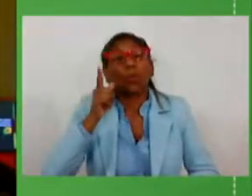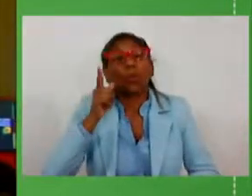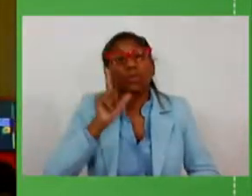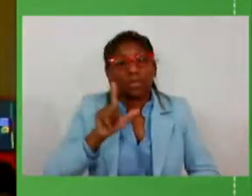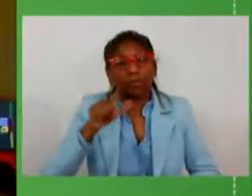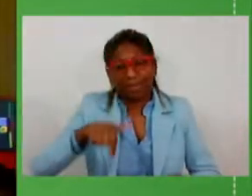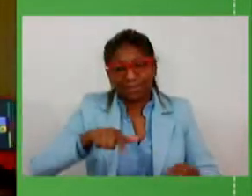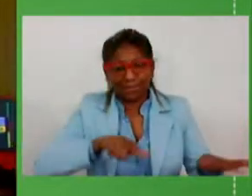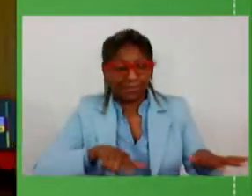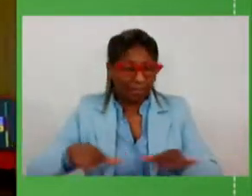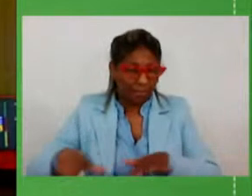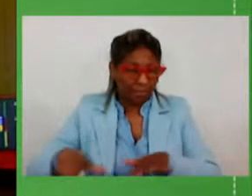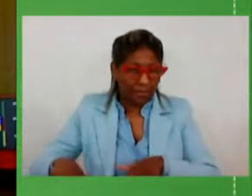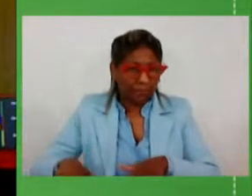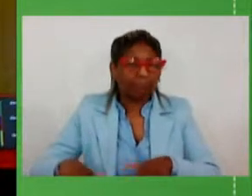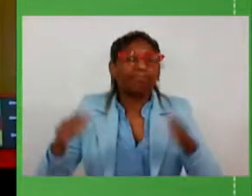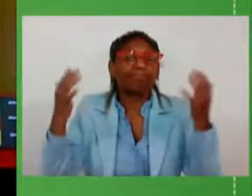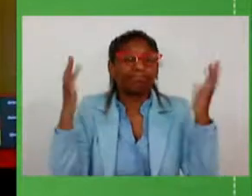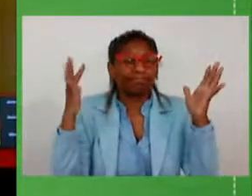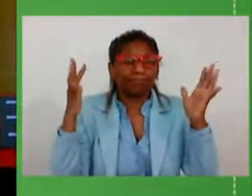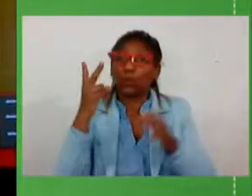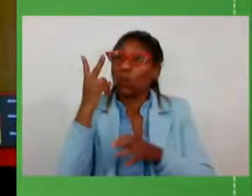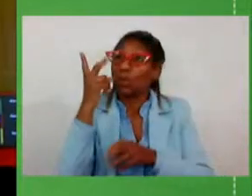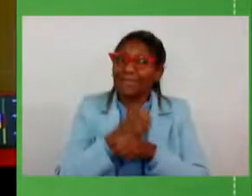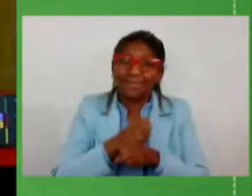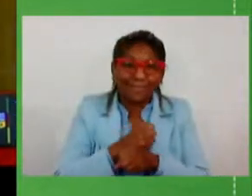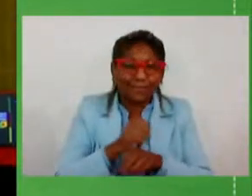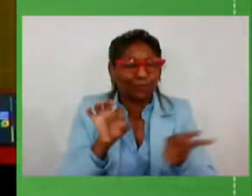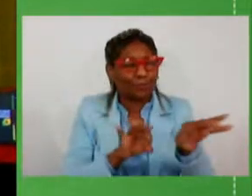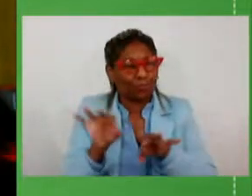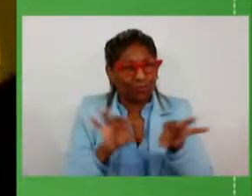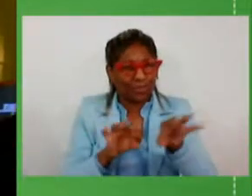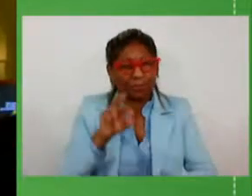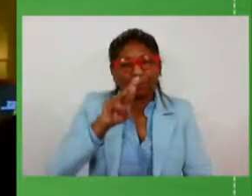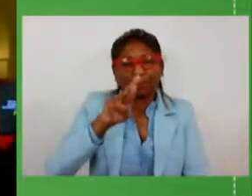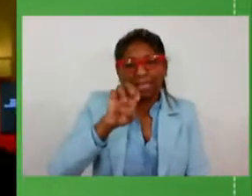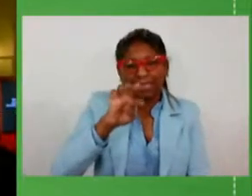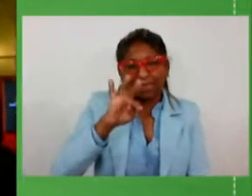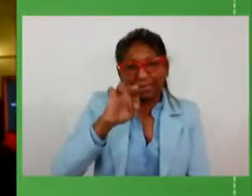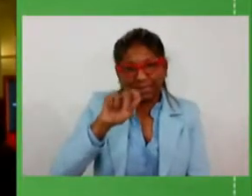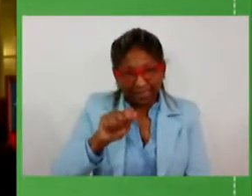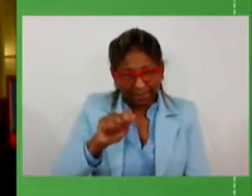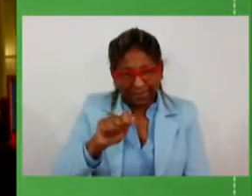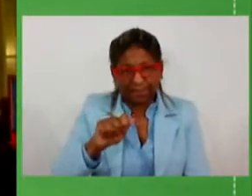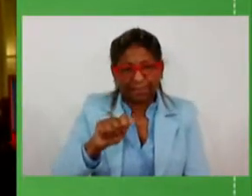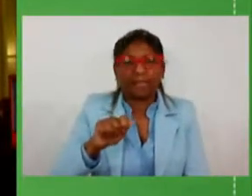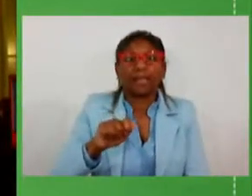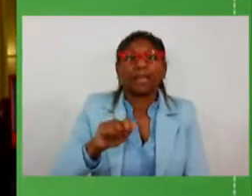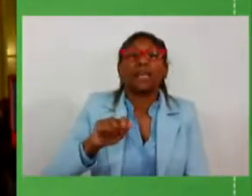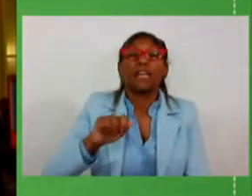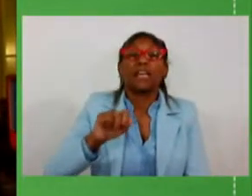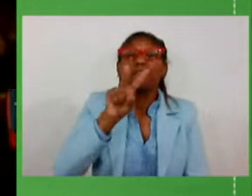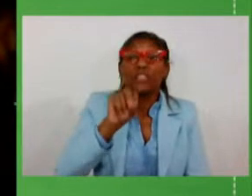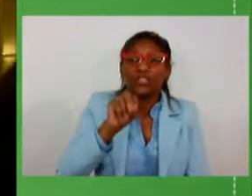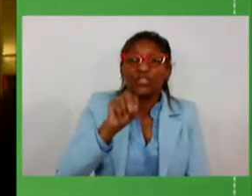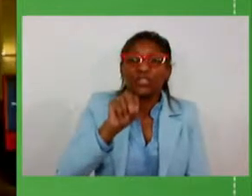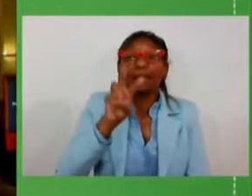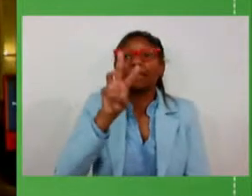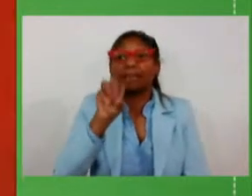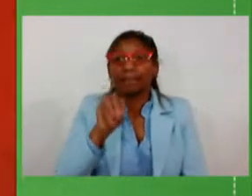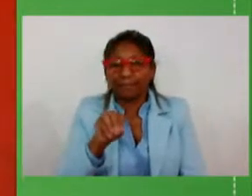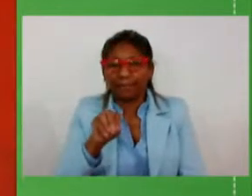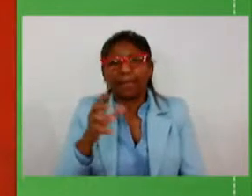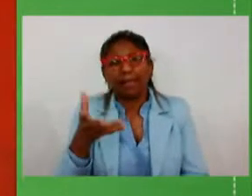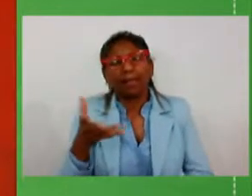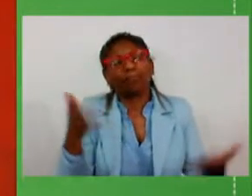os dois anos do nosso projeto Receita 2030 quero fazer também a nossa homenagem a nossa Secretaria